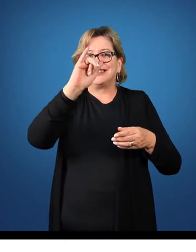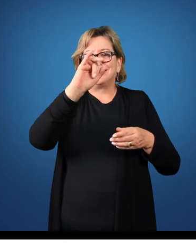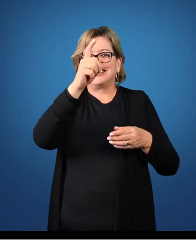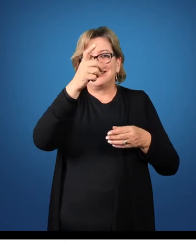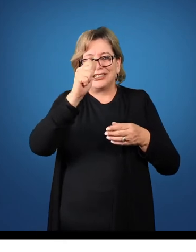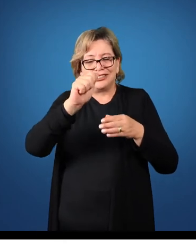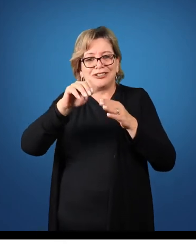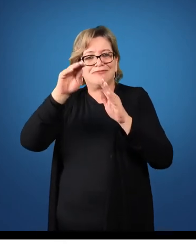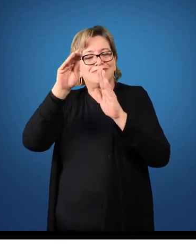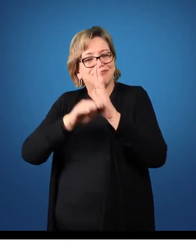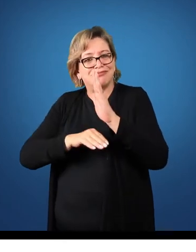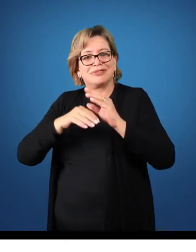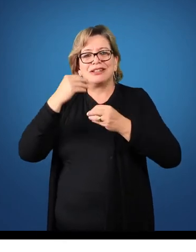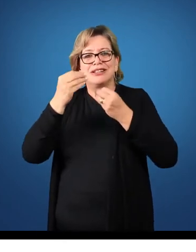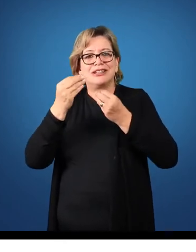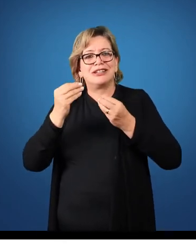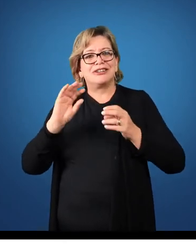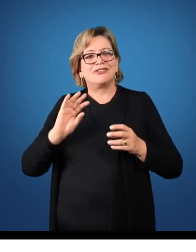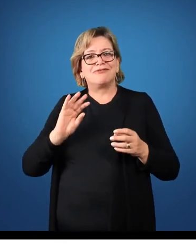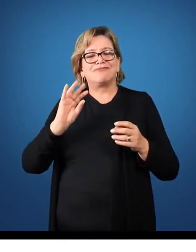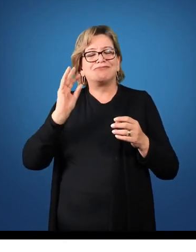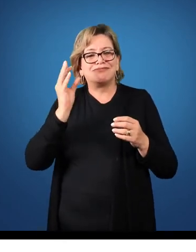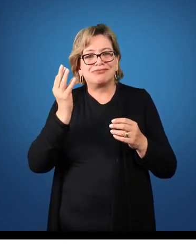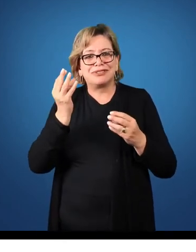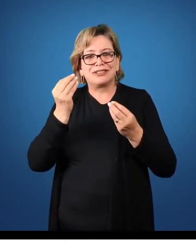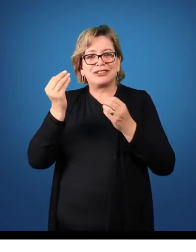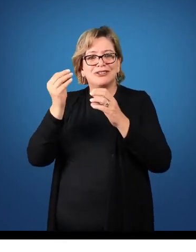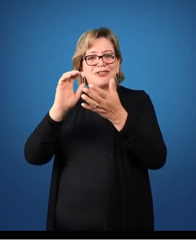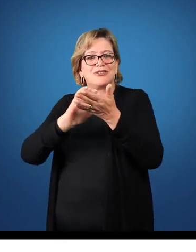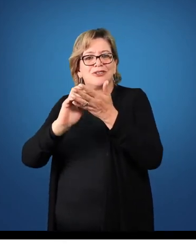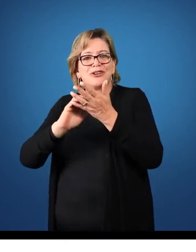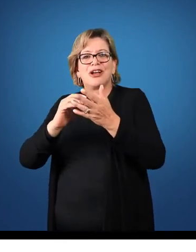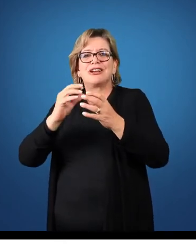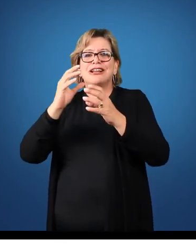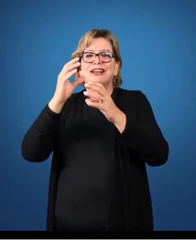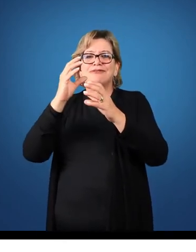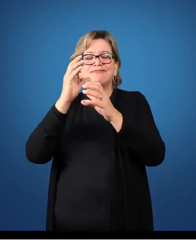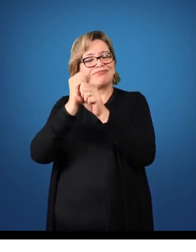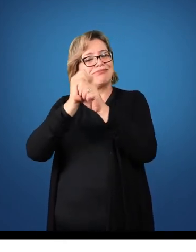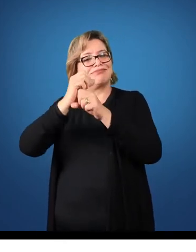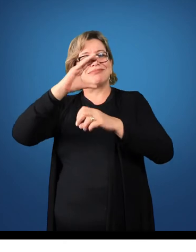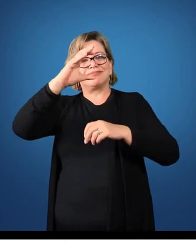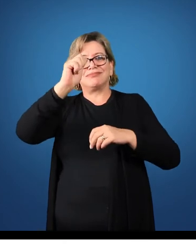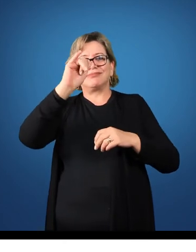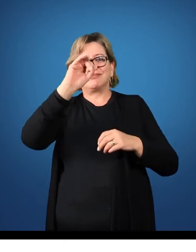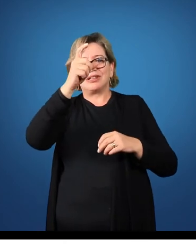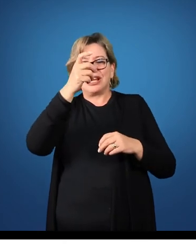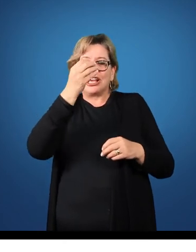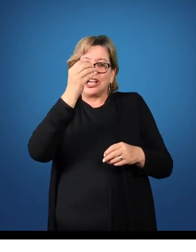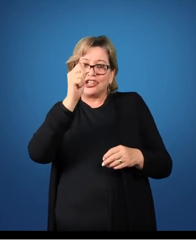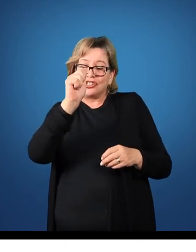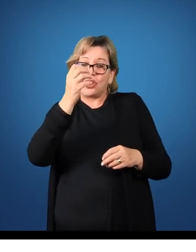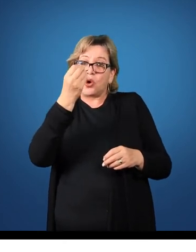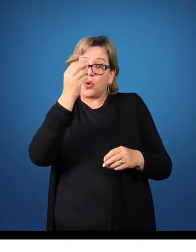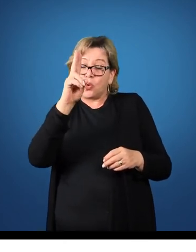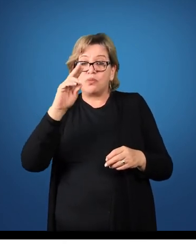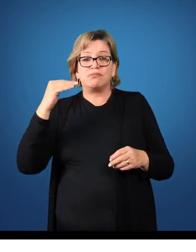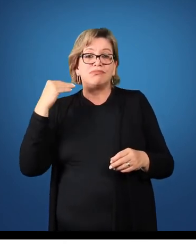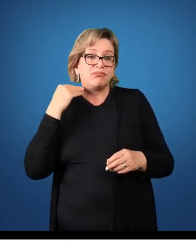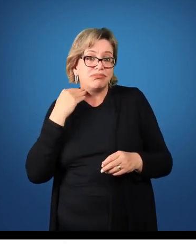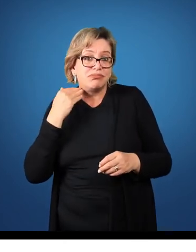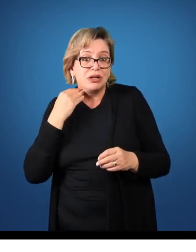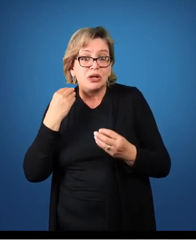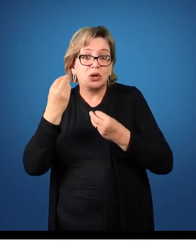e faço a entrada na conta caixa ou na conta banco, dependendo da forma com que foi